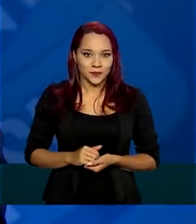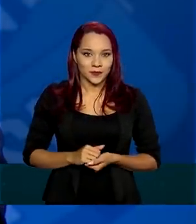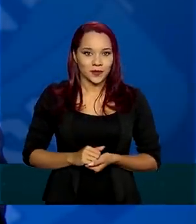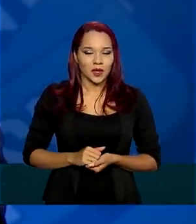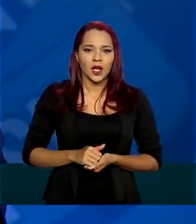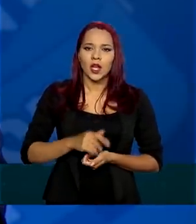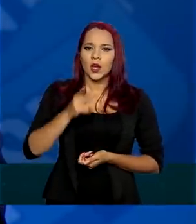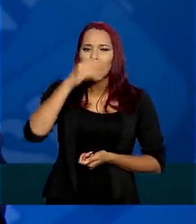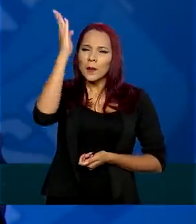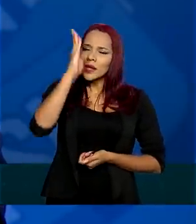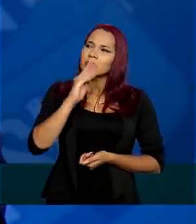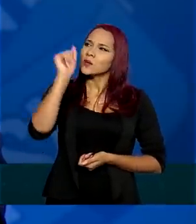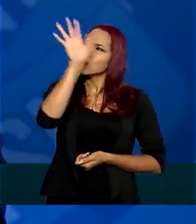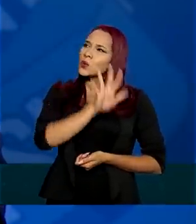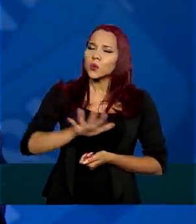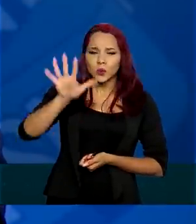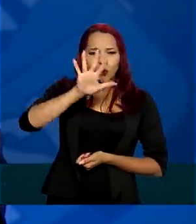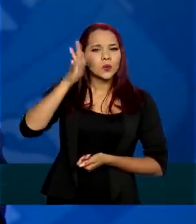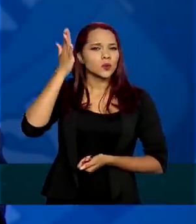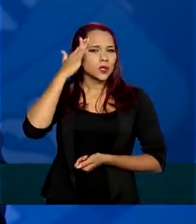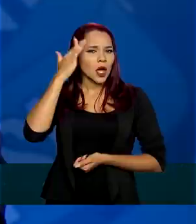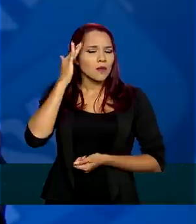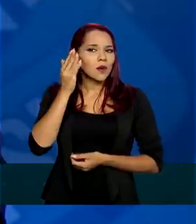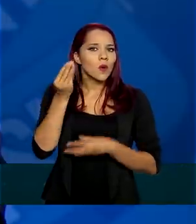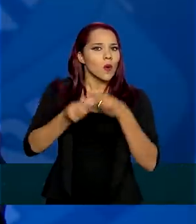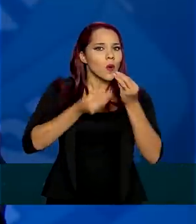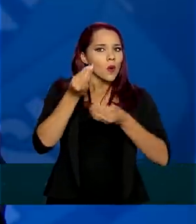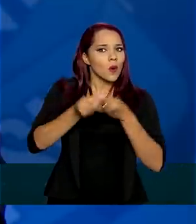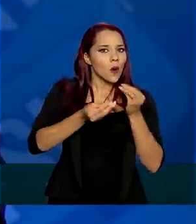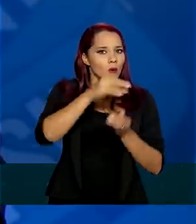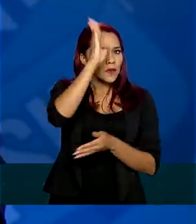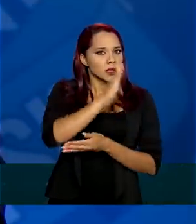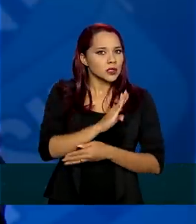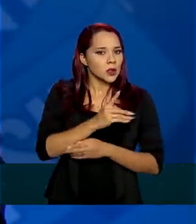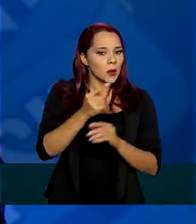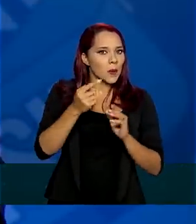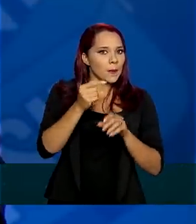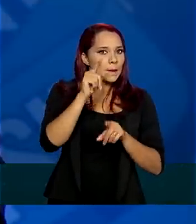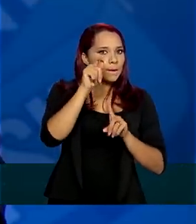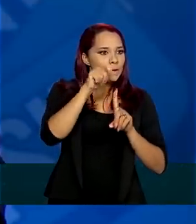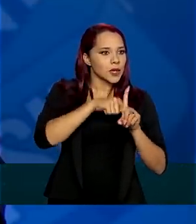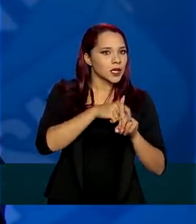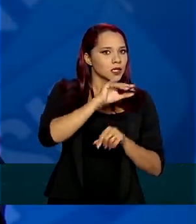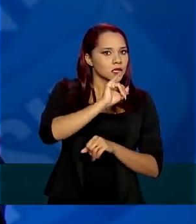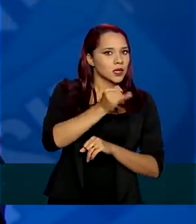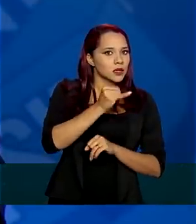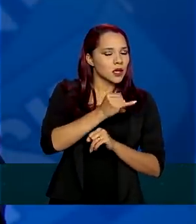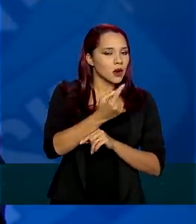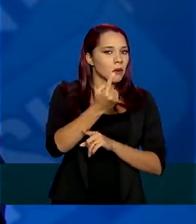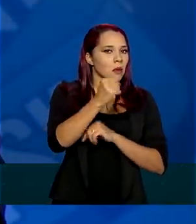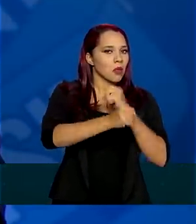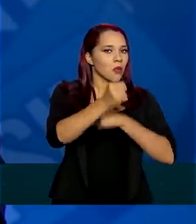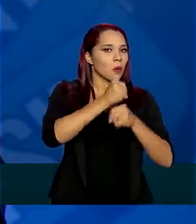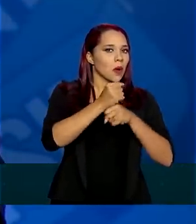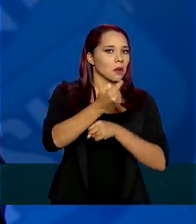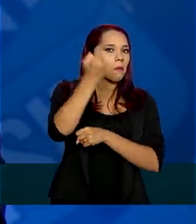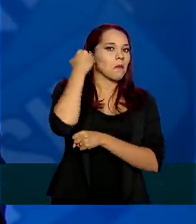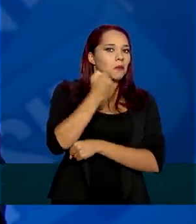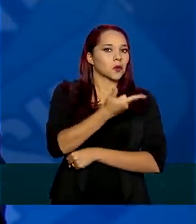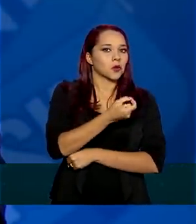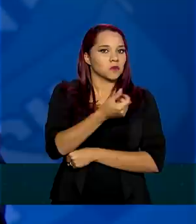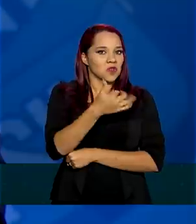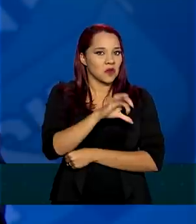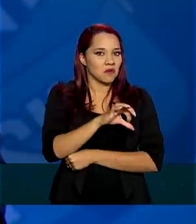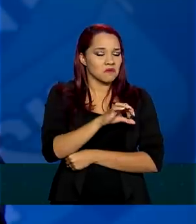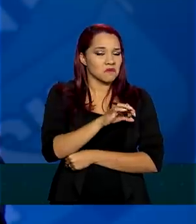Todo o Brasil sabe quem era o Brasil em janeiro de 2019. Era um país sem